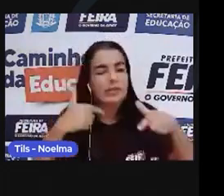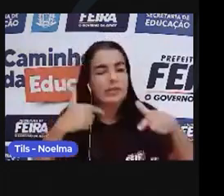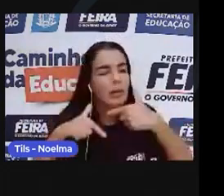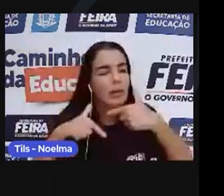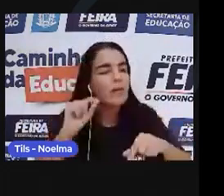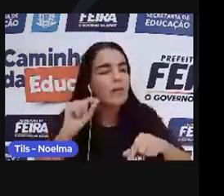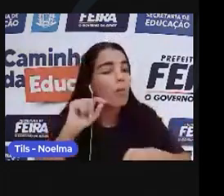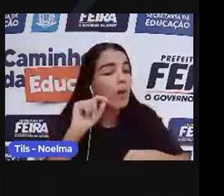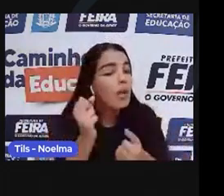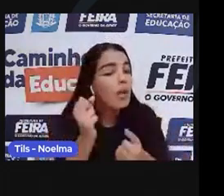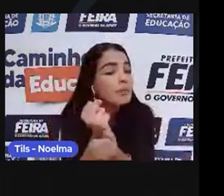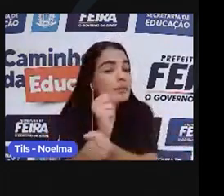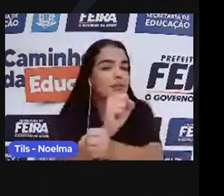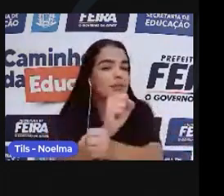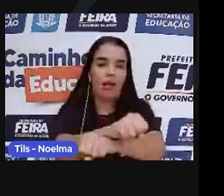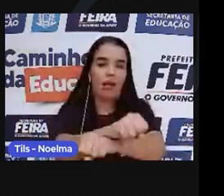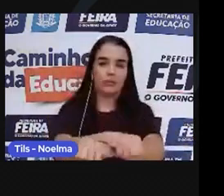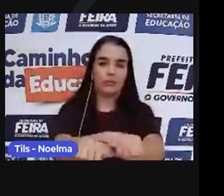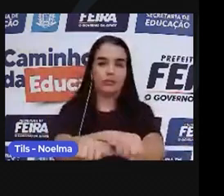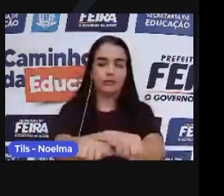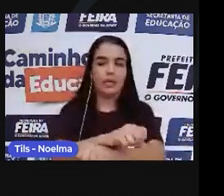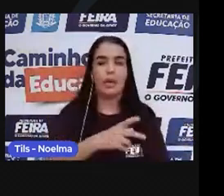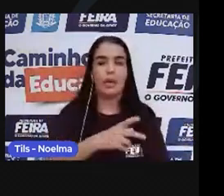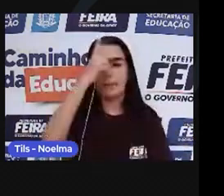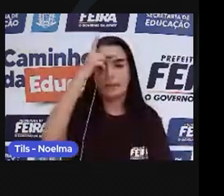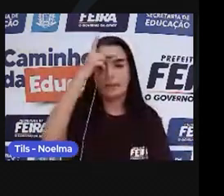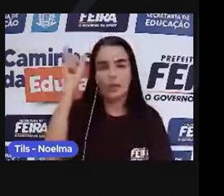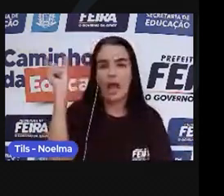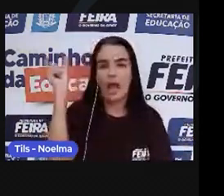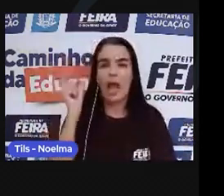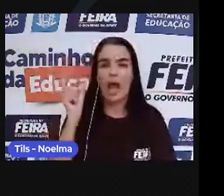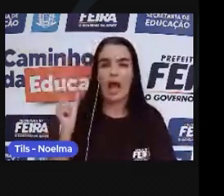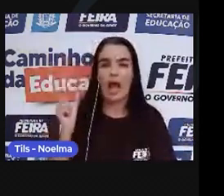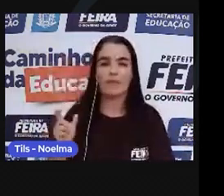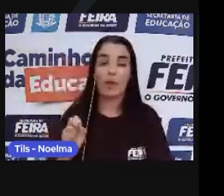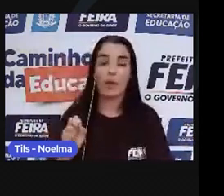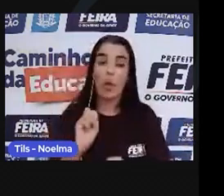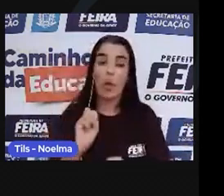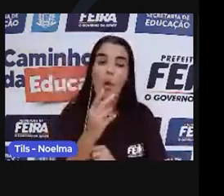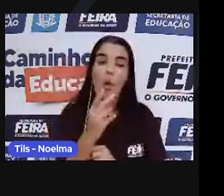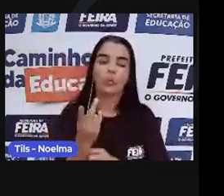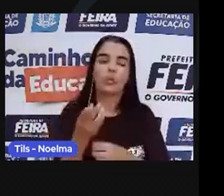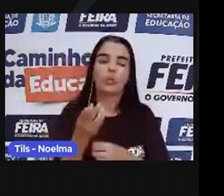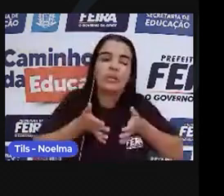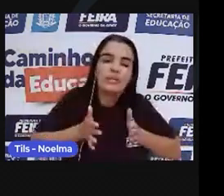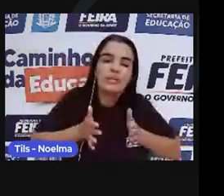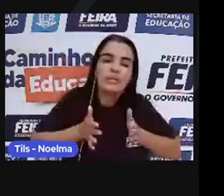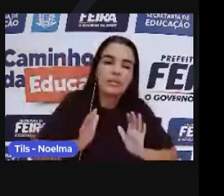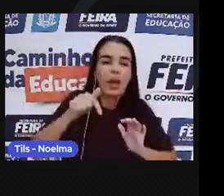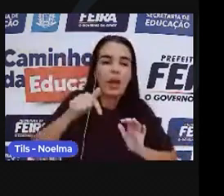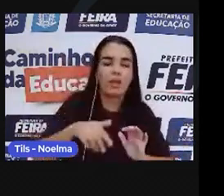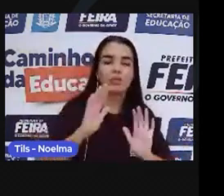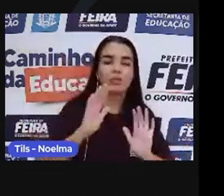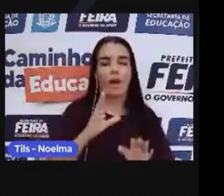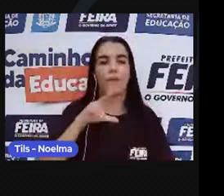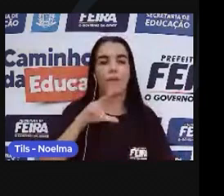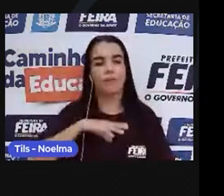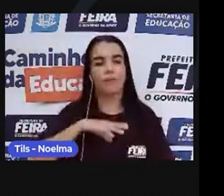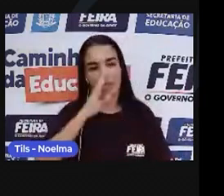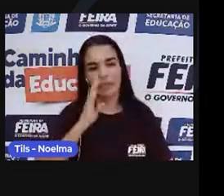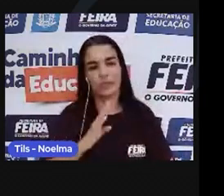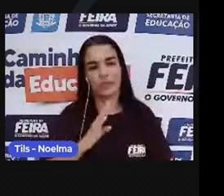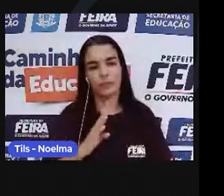pessoas escravizadas, negros africanos ou nascidos na colônia. Os negros escravizados